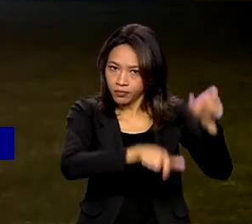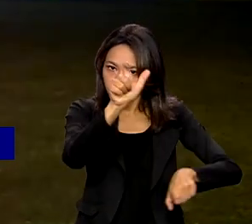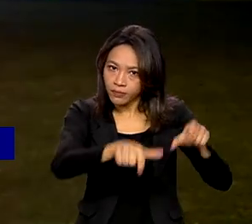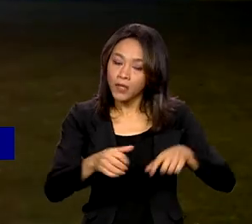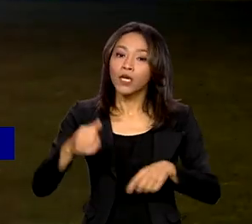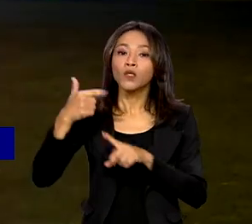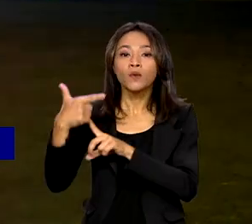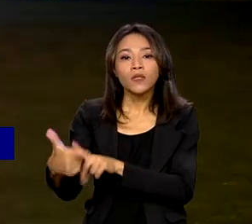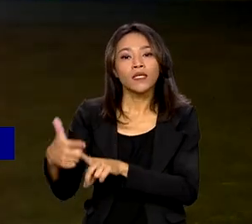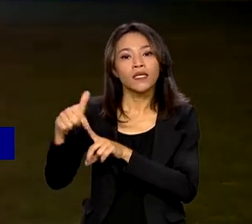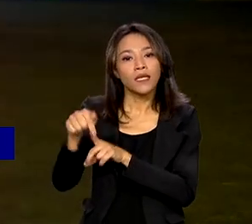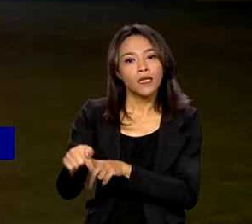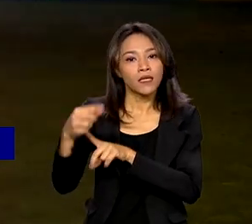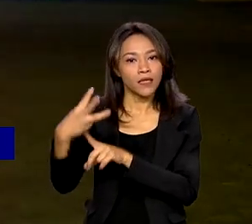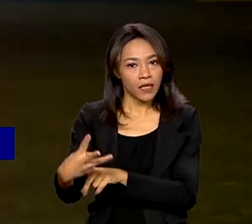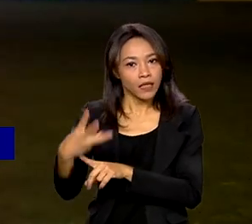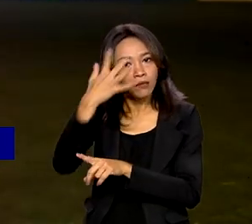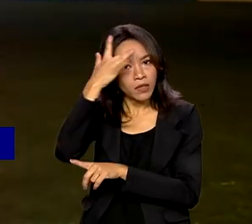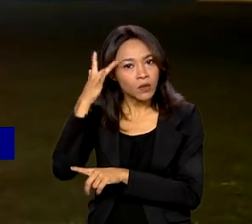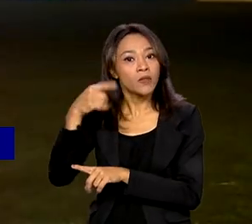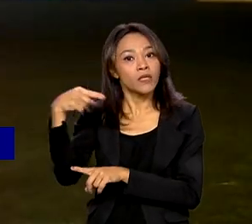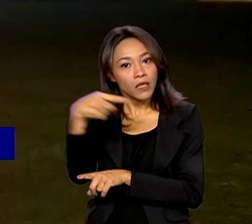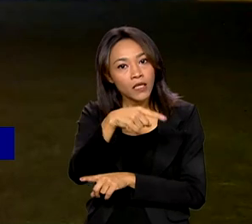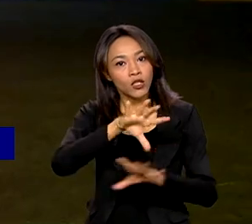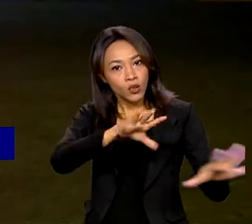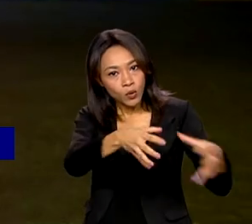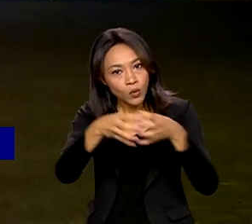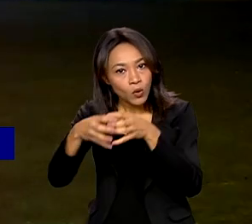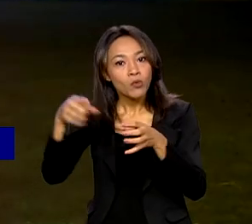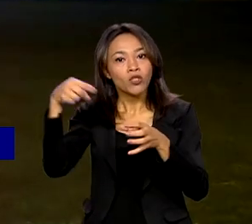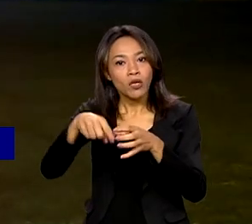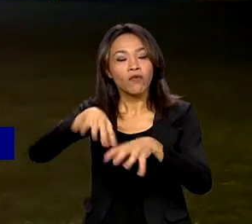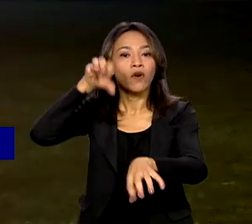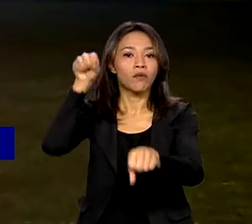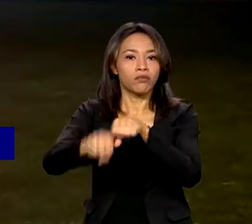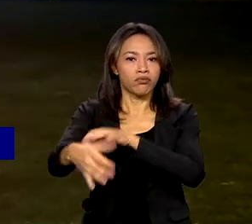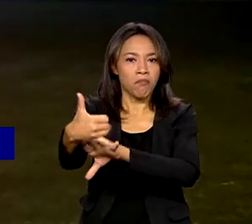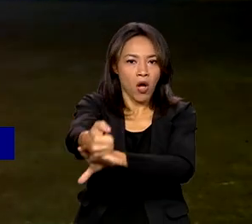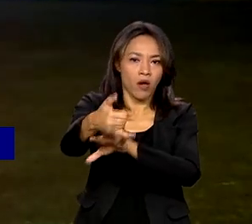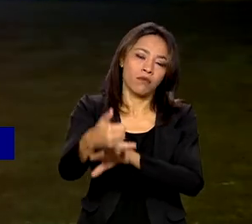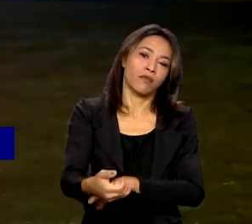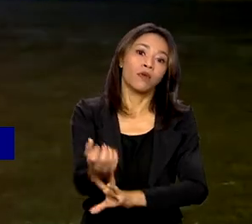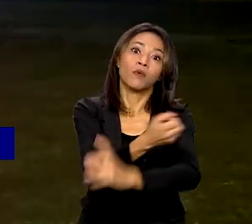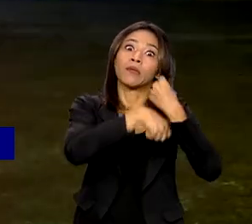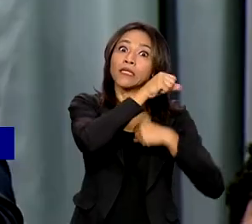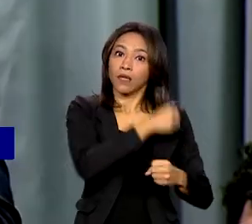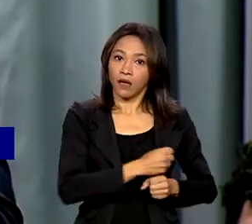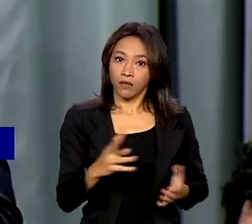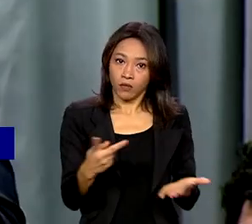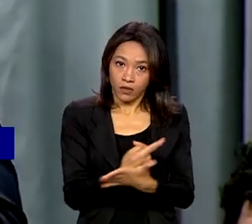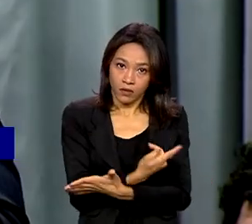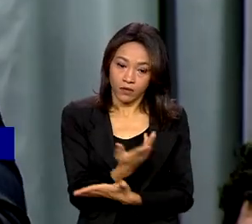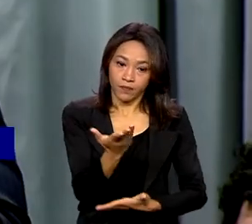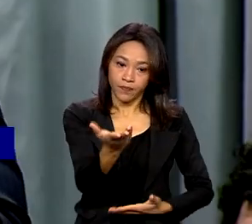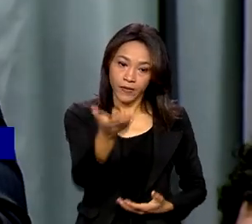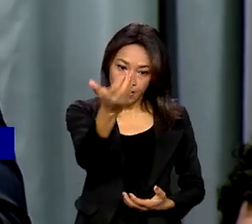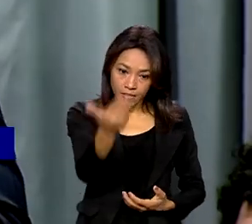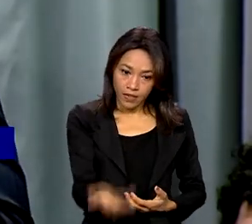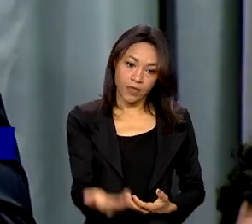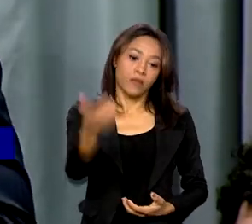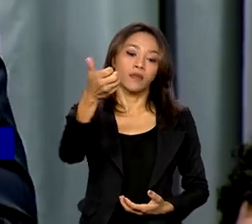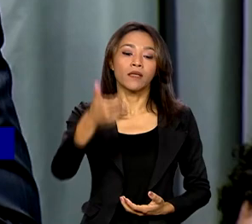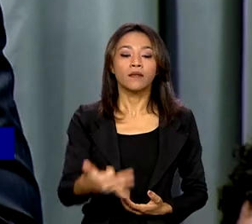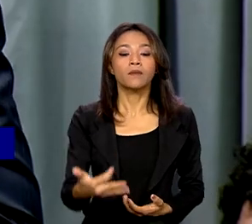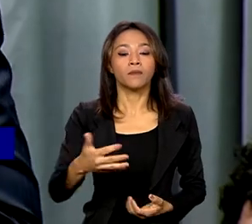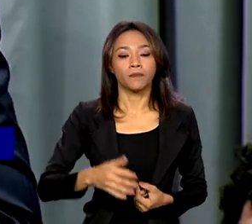273 pessoas deste público foram assassinadas no Brasil no ano passado. Visibilizar aquilo que